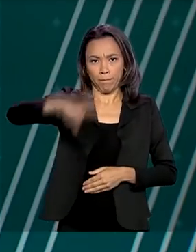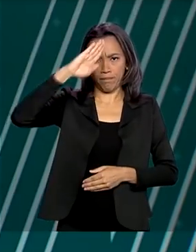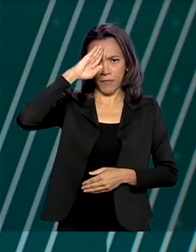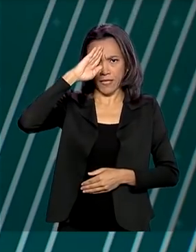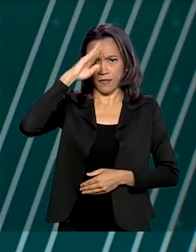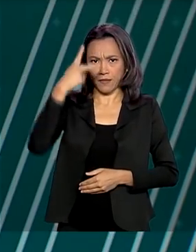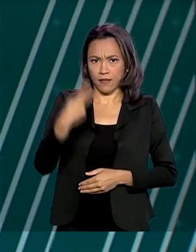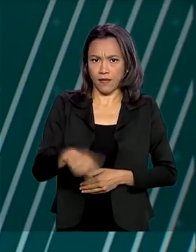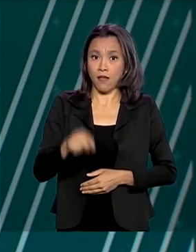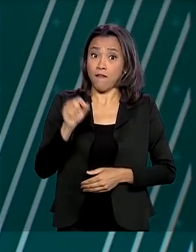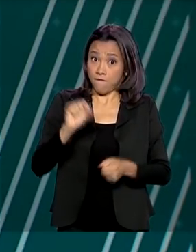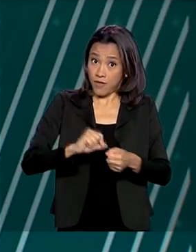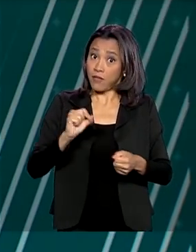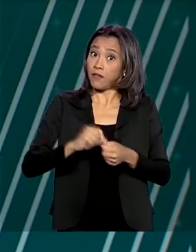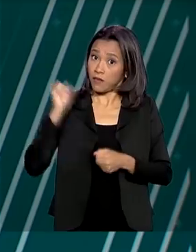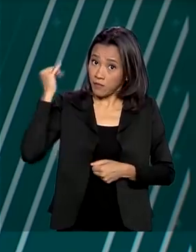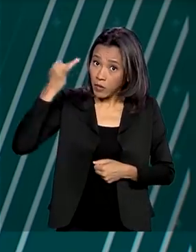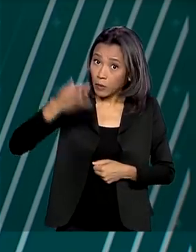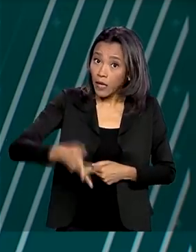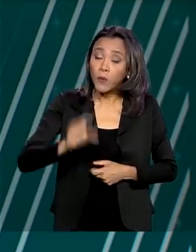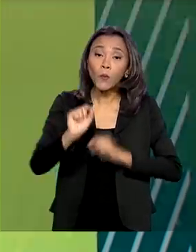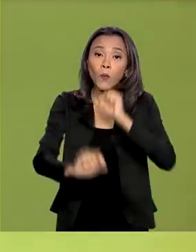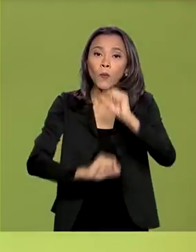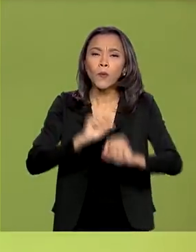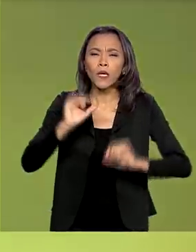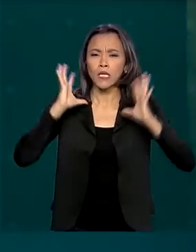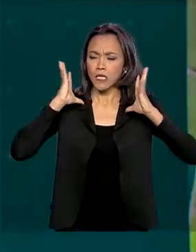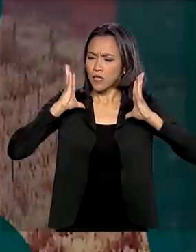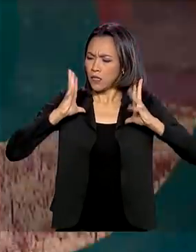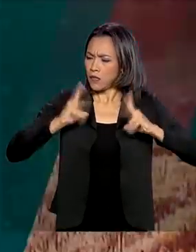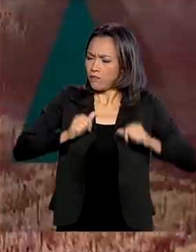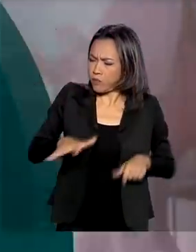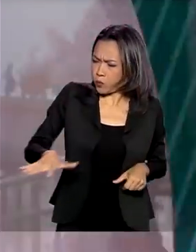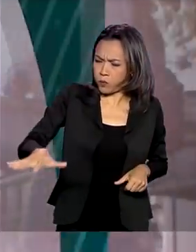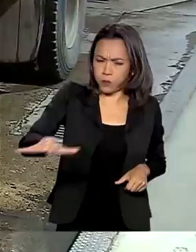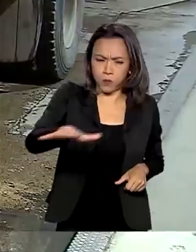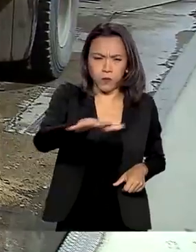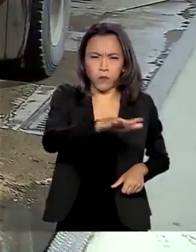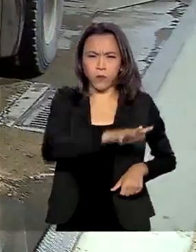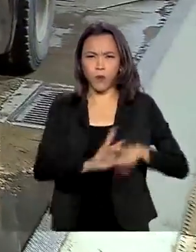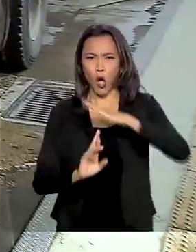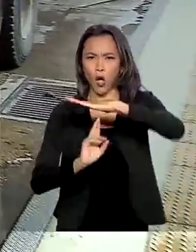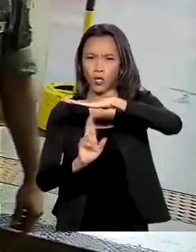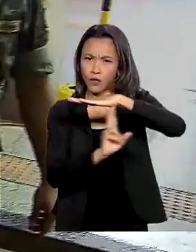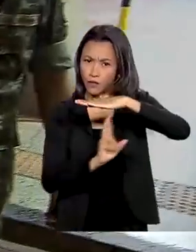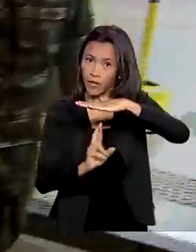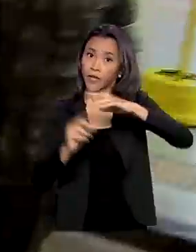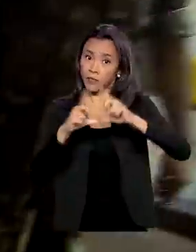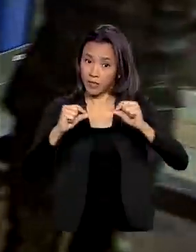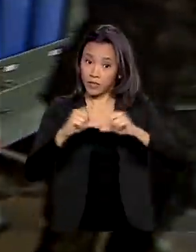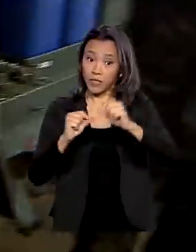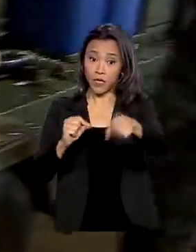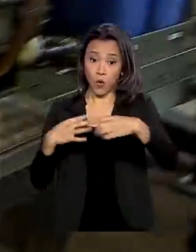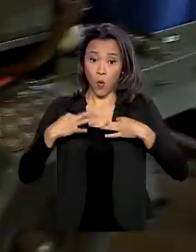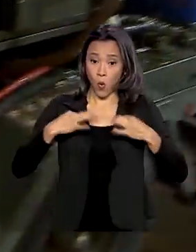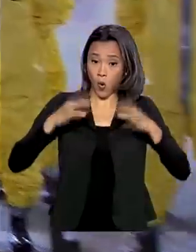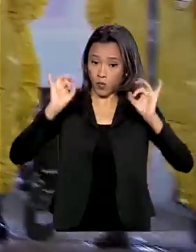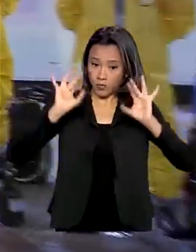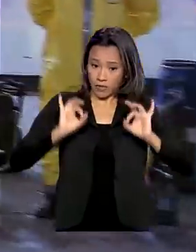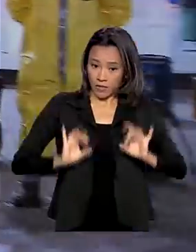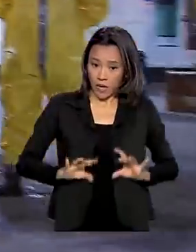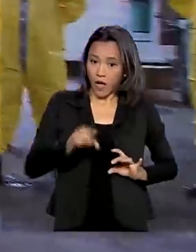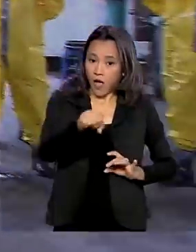fizeram nesta madrugada a limpeza das instalações da rodoviária de Brasília. Com roupas e equipamentos especiais, foram